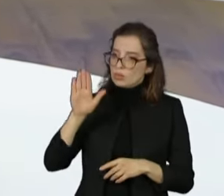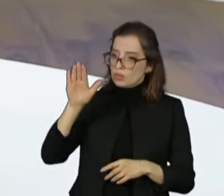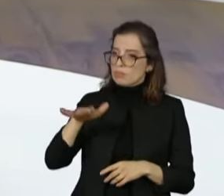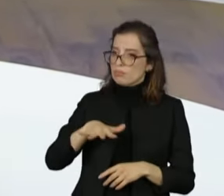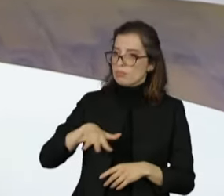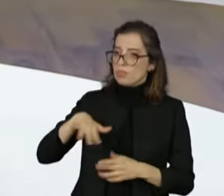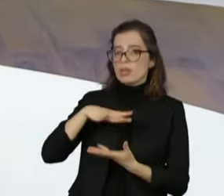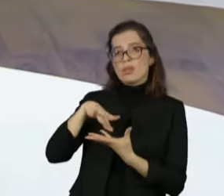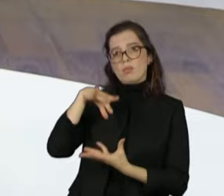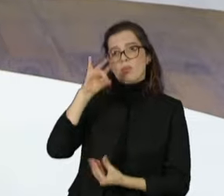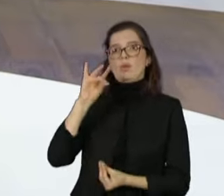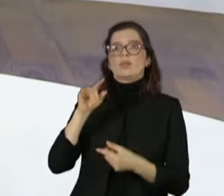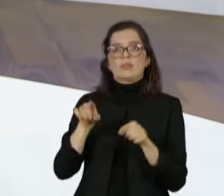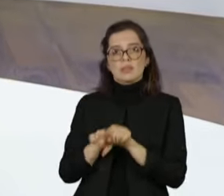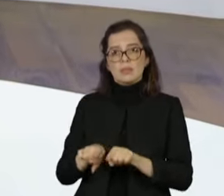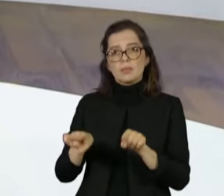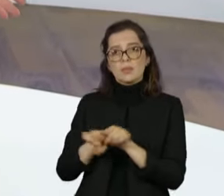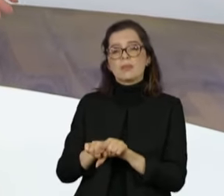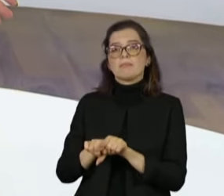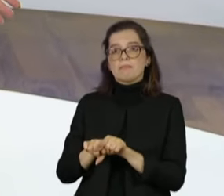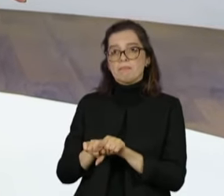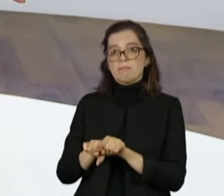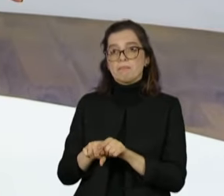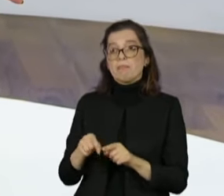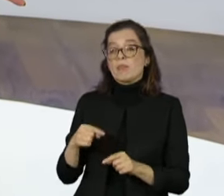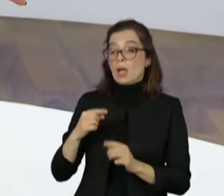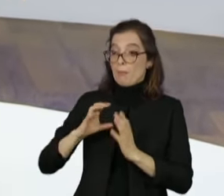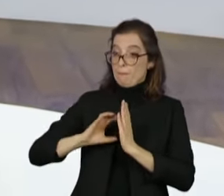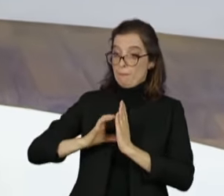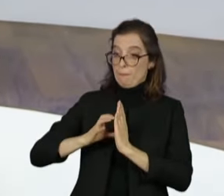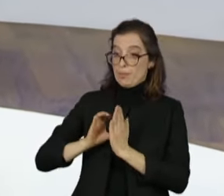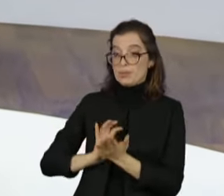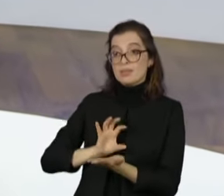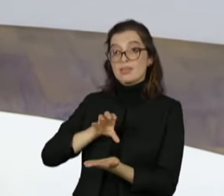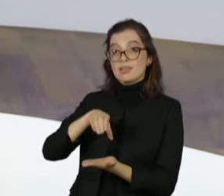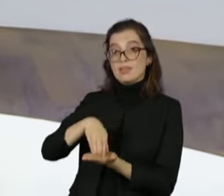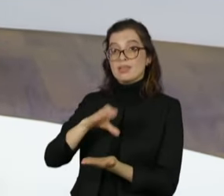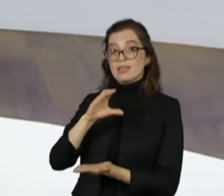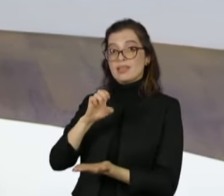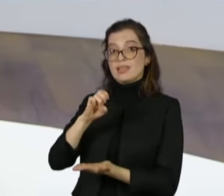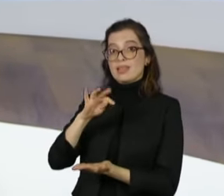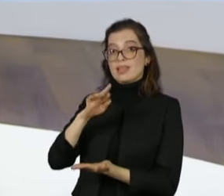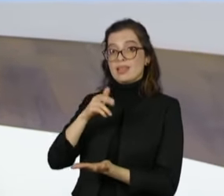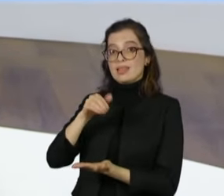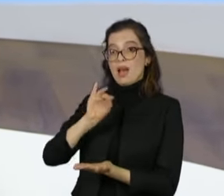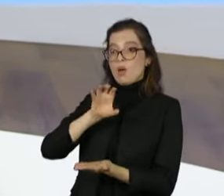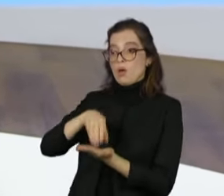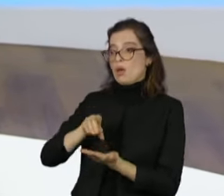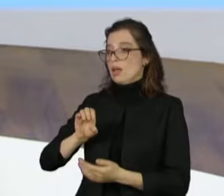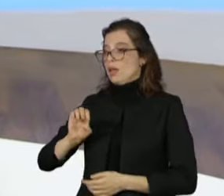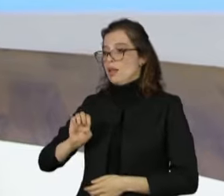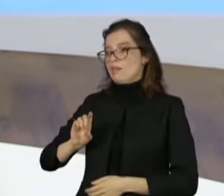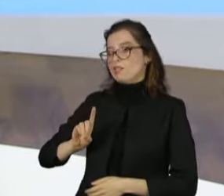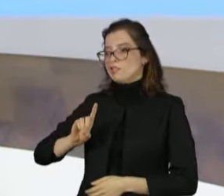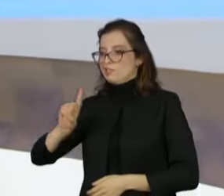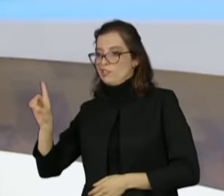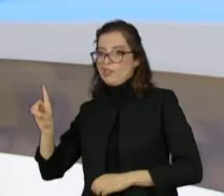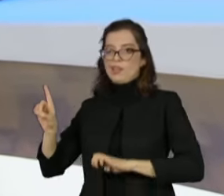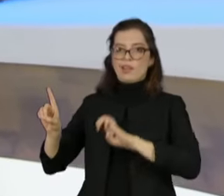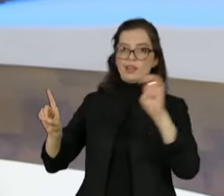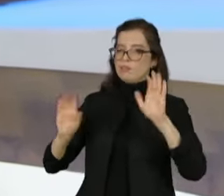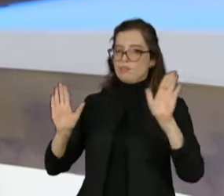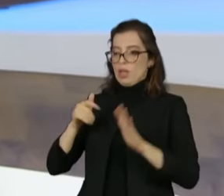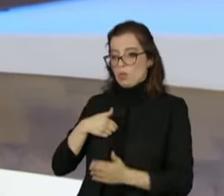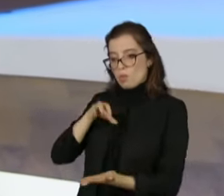centro. De um centro que se faz necessário nesse momento de tanta polarização. Eu entendo que sou o verdadeiro voto útil.